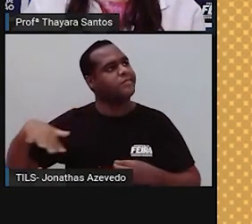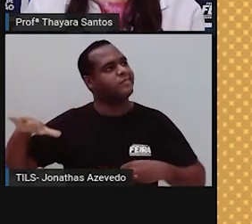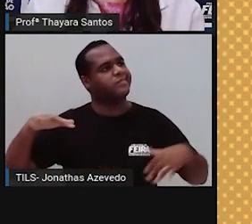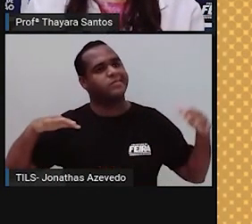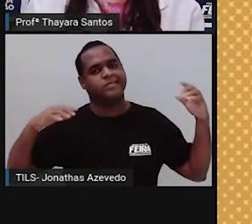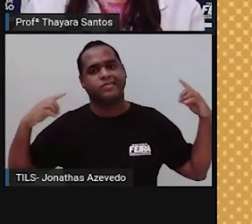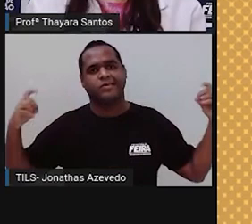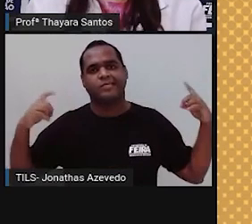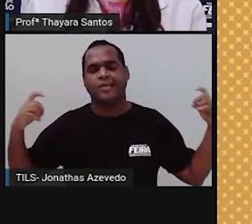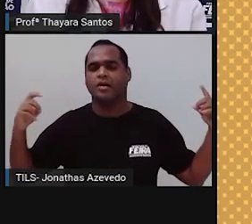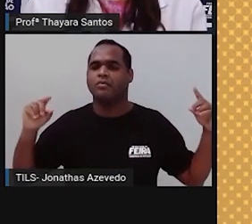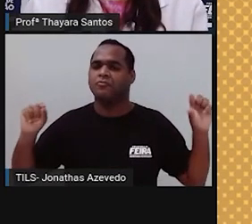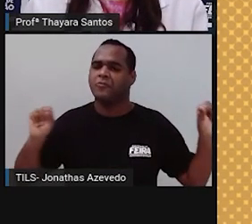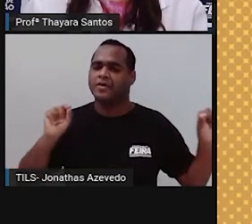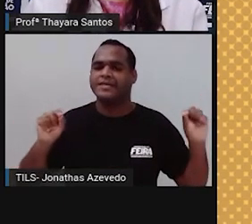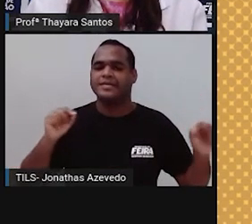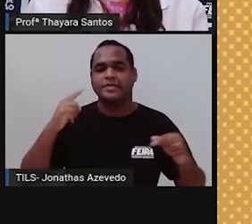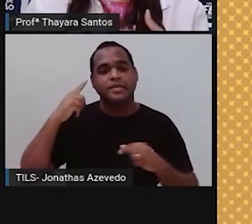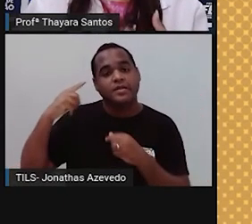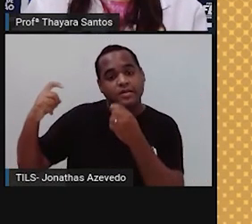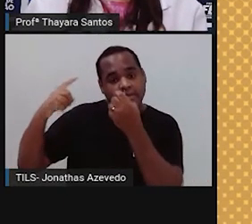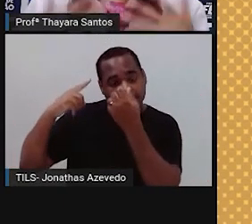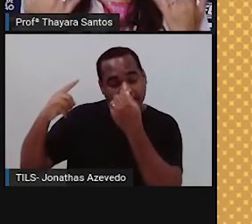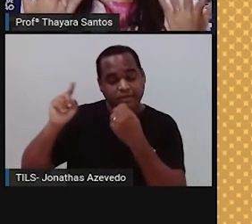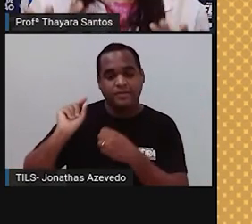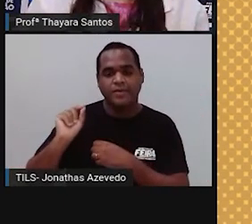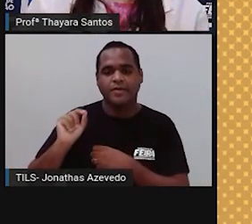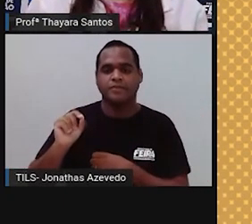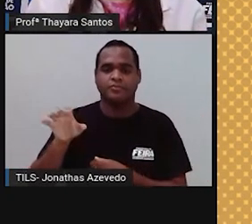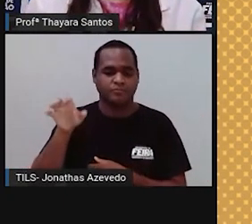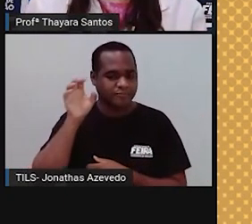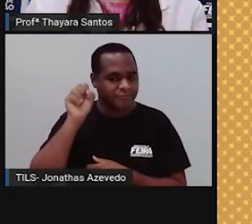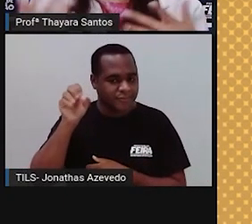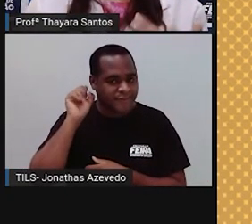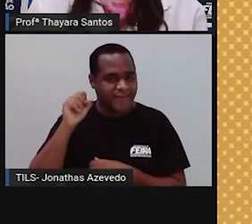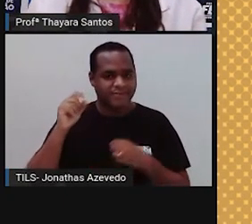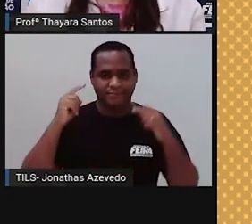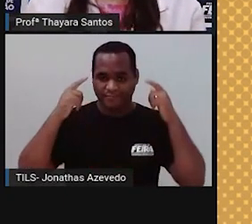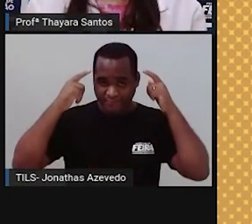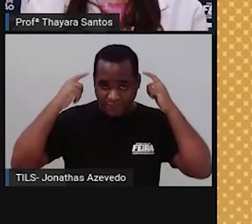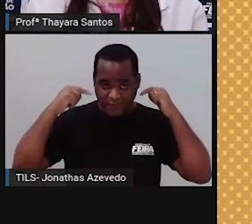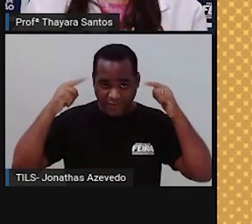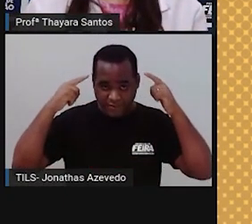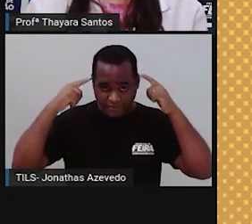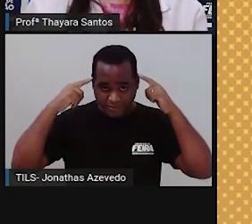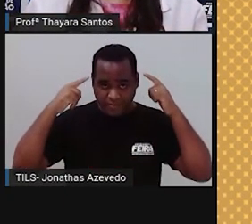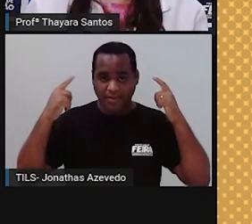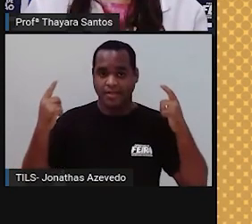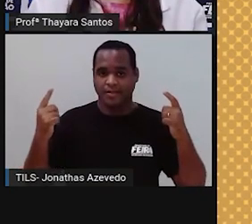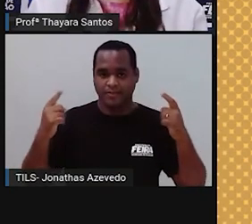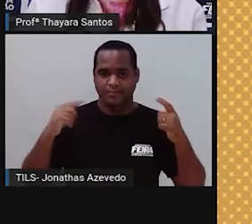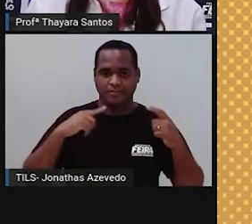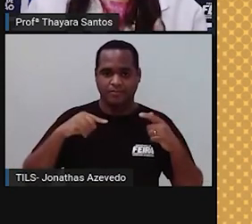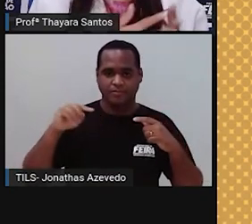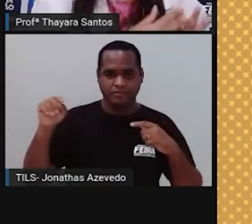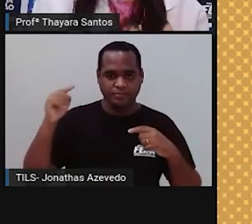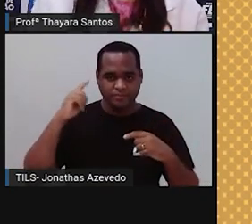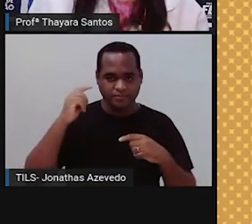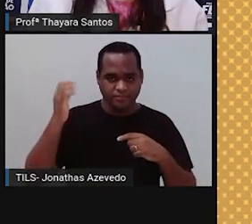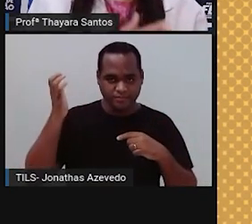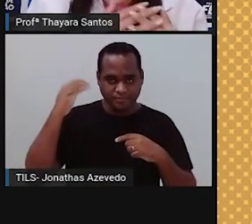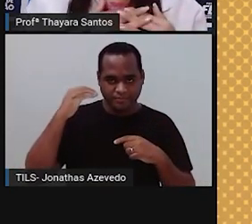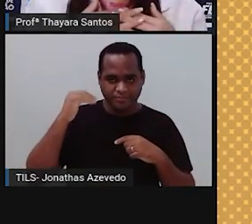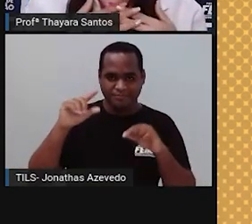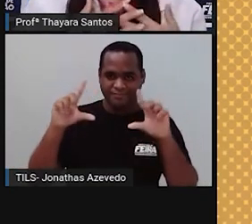O órgão que vai ser responsável pelo sentido da audição é o ouvido, que pode ser dividido em orelha